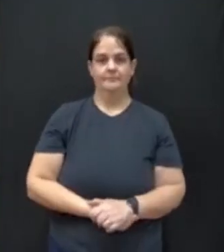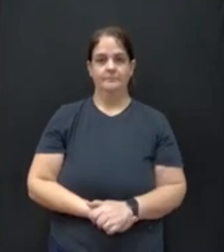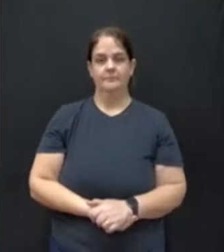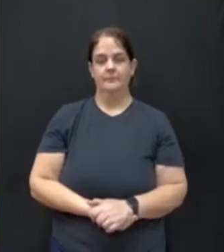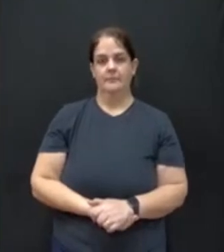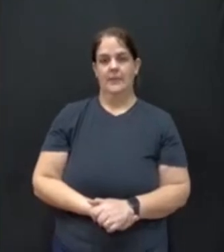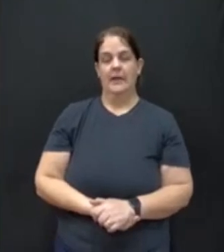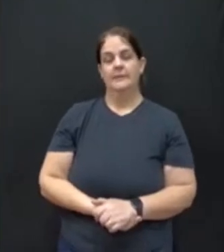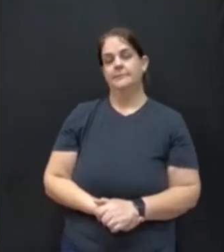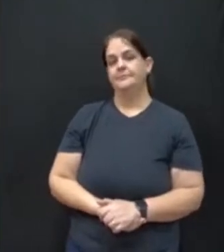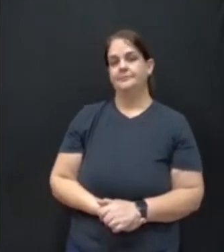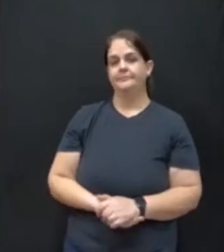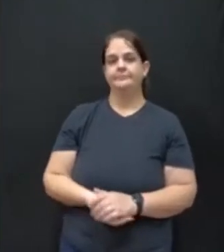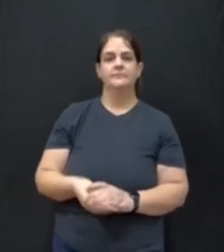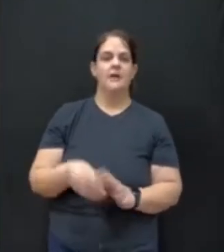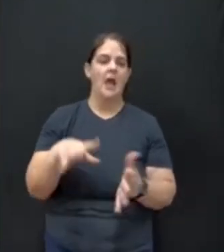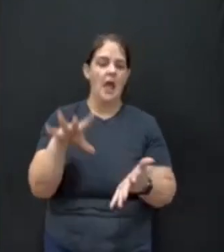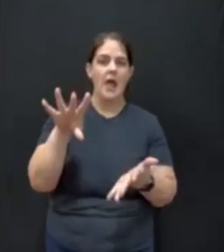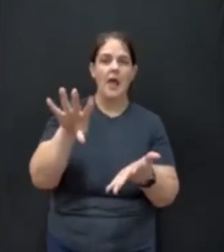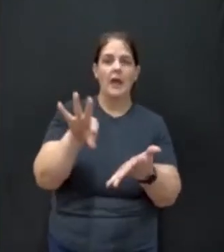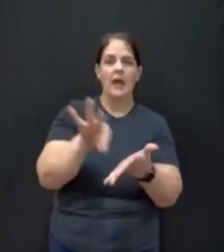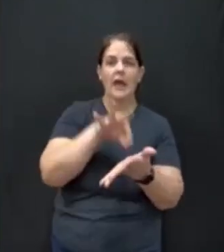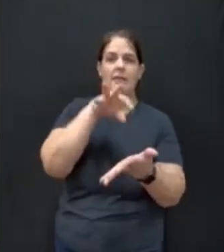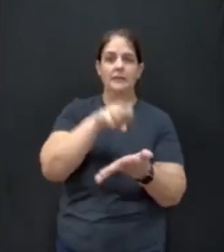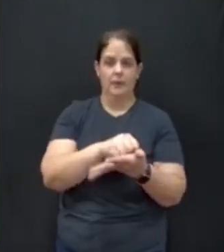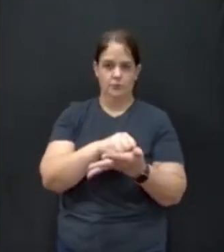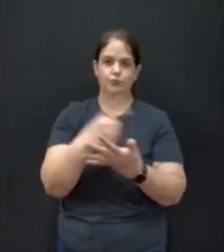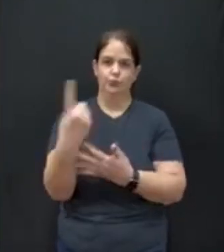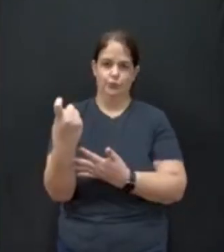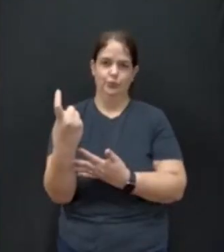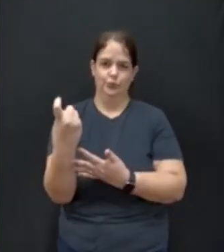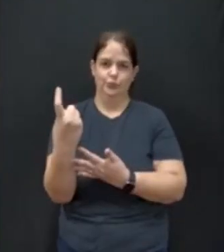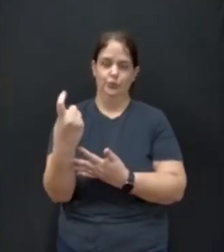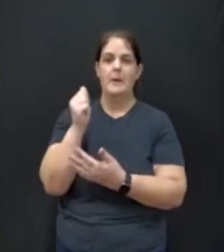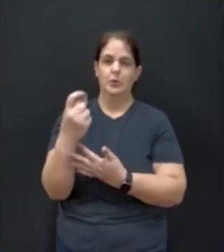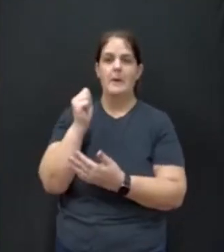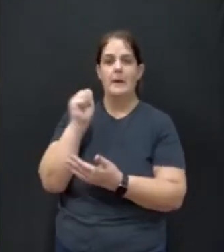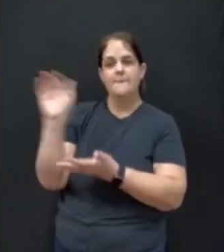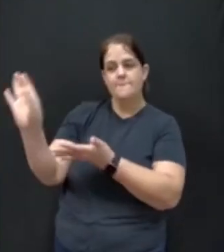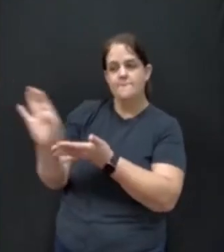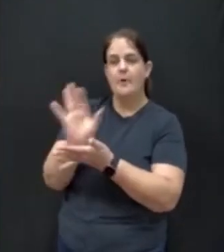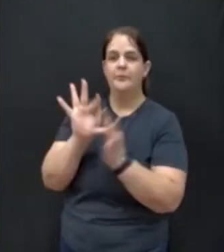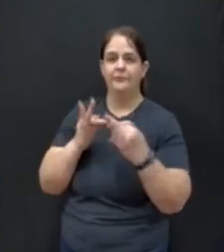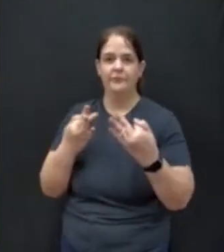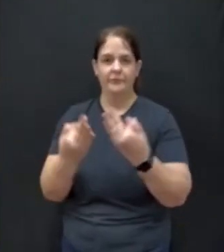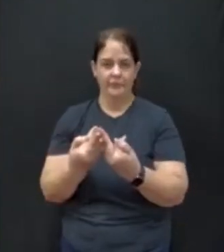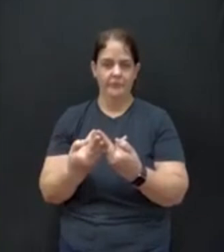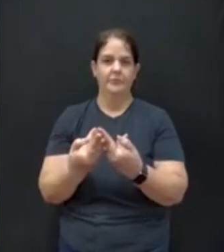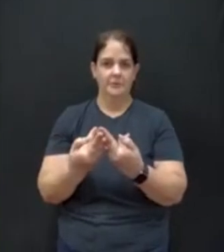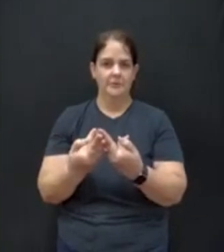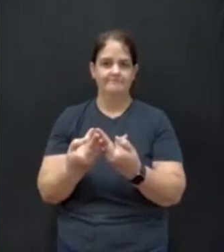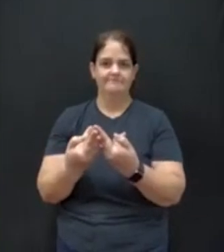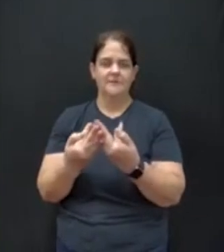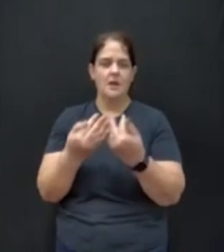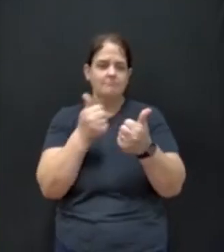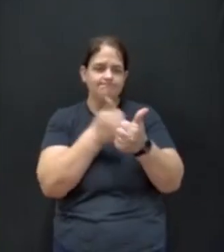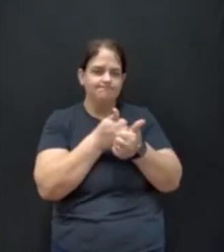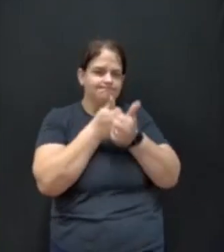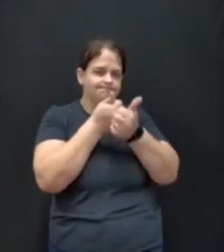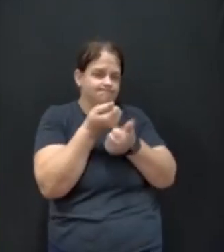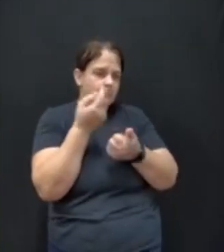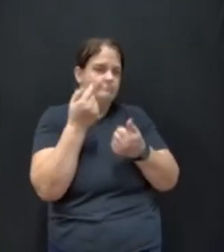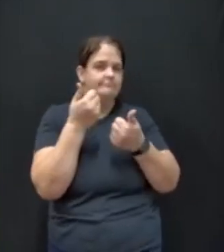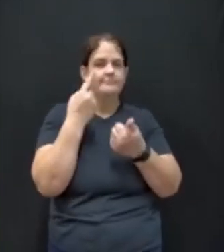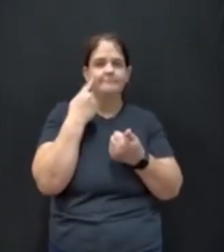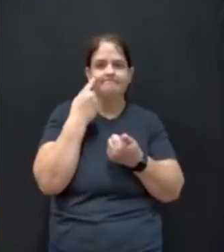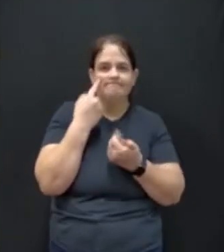Quando você pega os cadastros únicos, Bolsa Família, quando você acompanha esses números, não